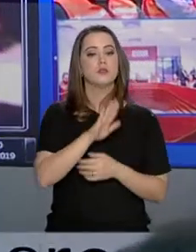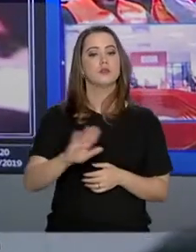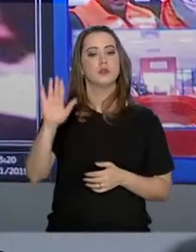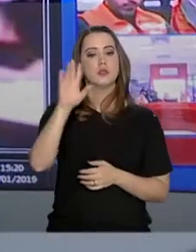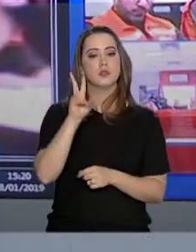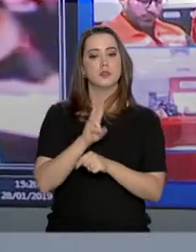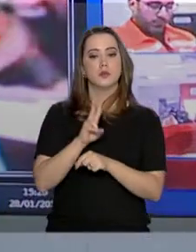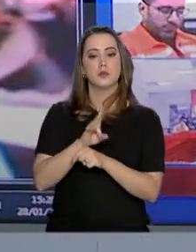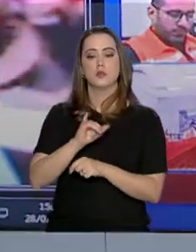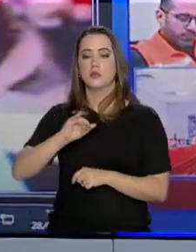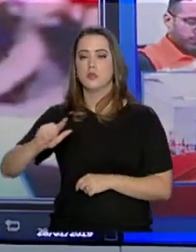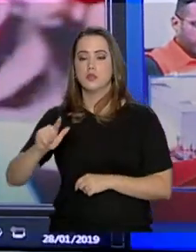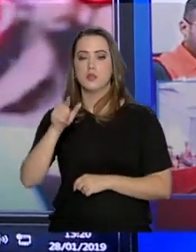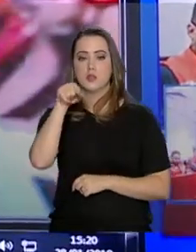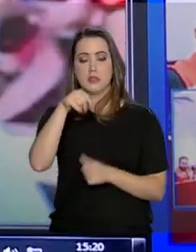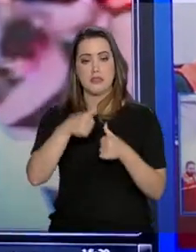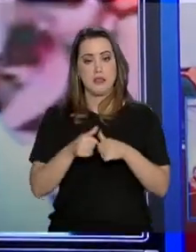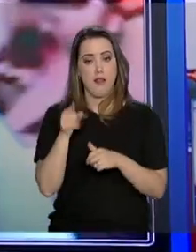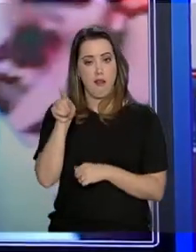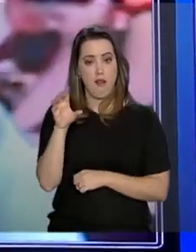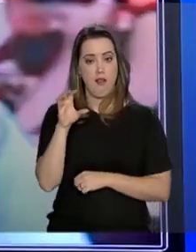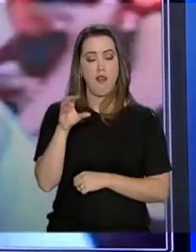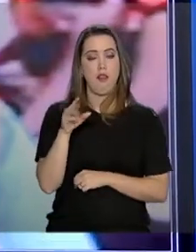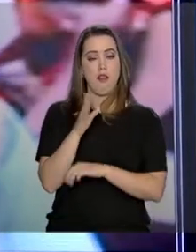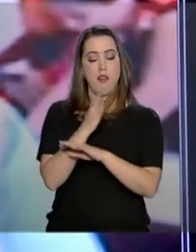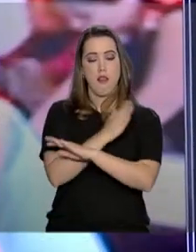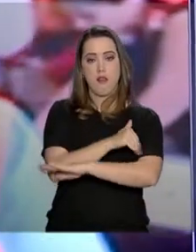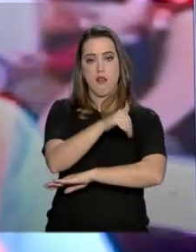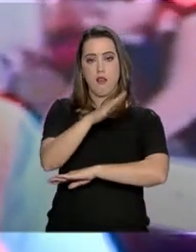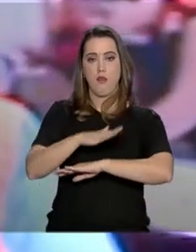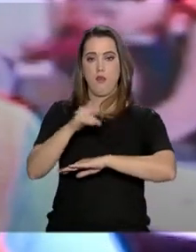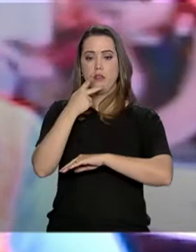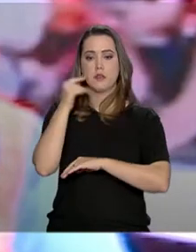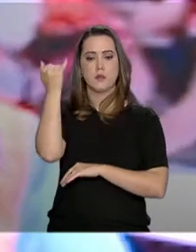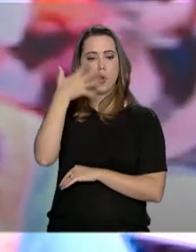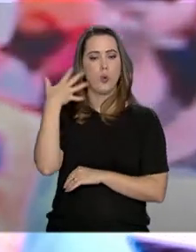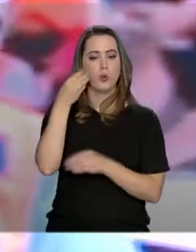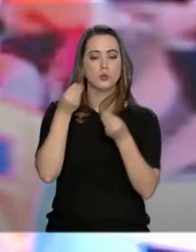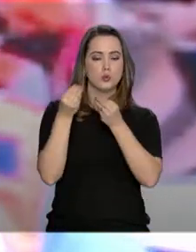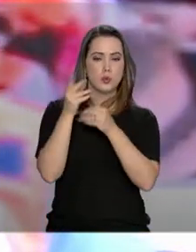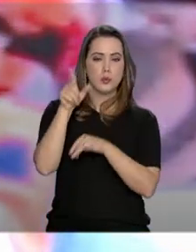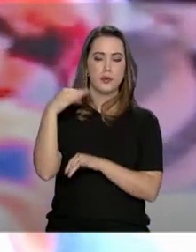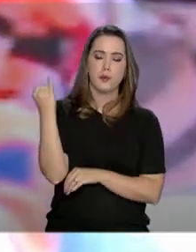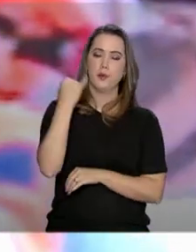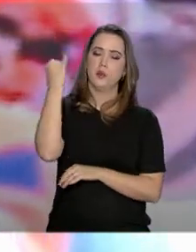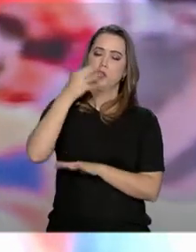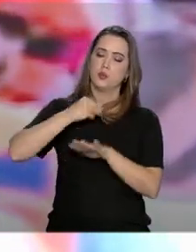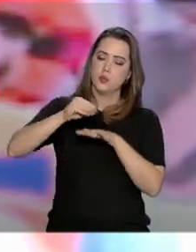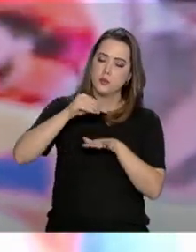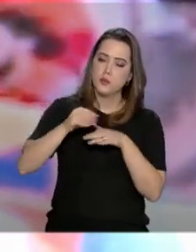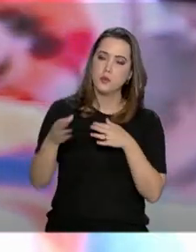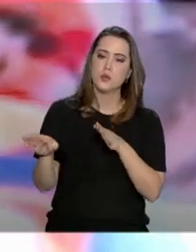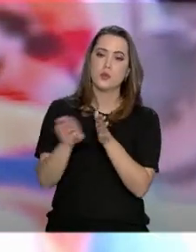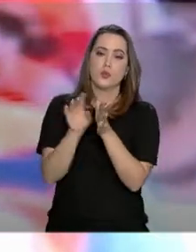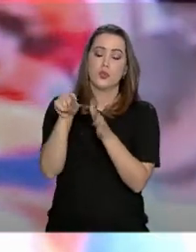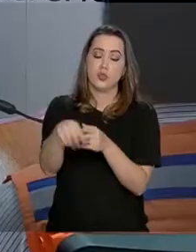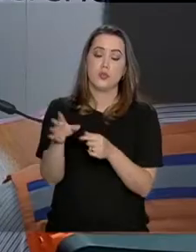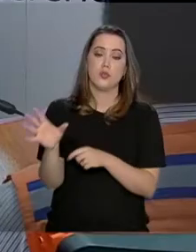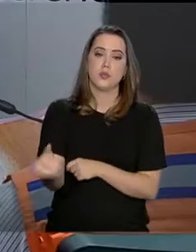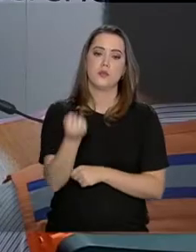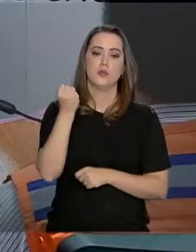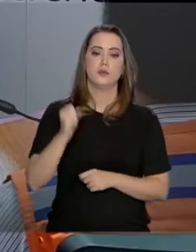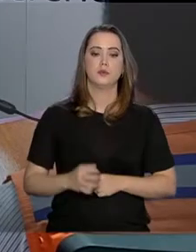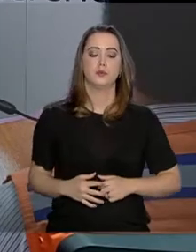Civil, que está em Brumadinho, explicou como as informações do SENAD são importantes para a operação de resgate.